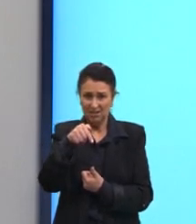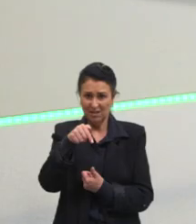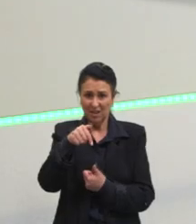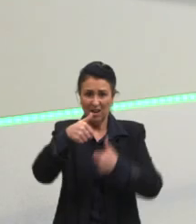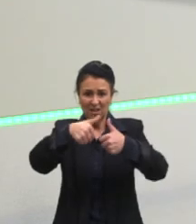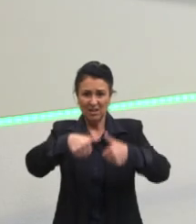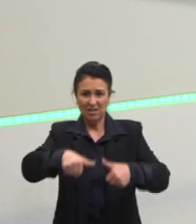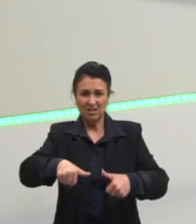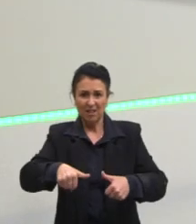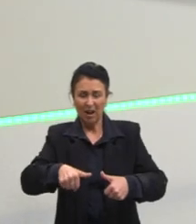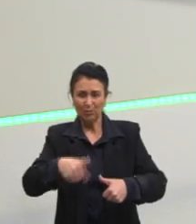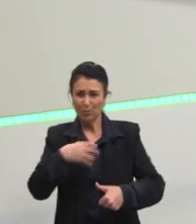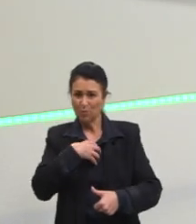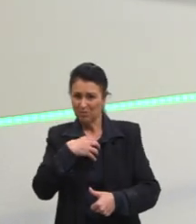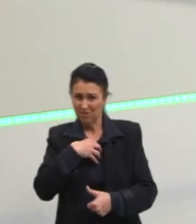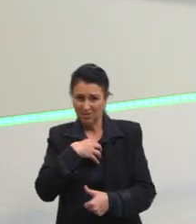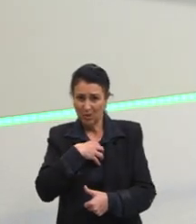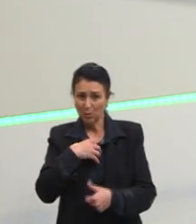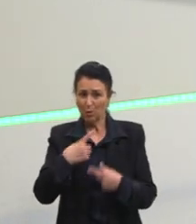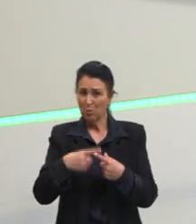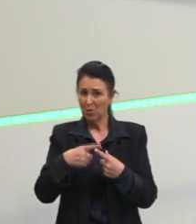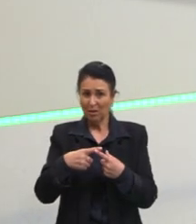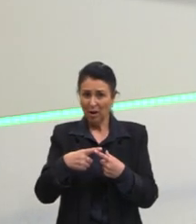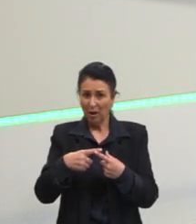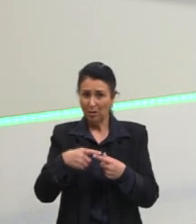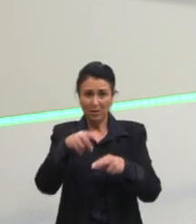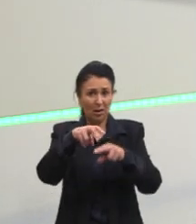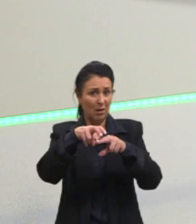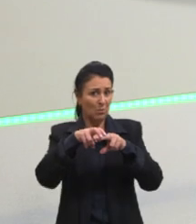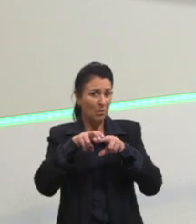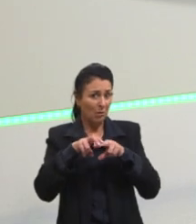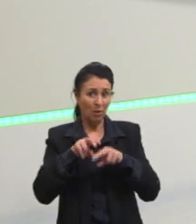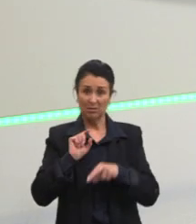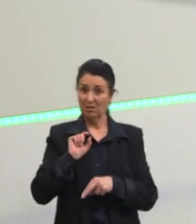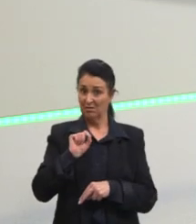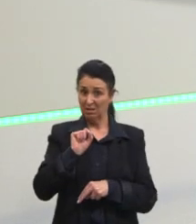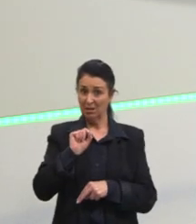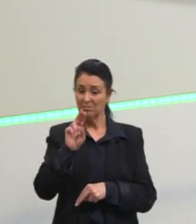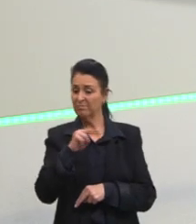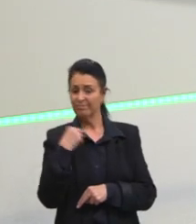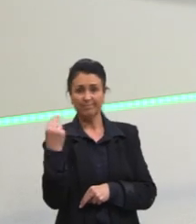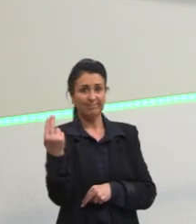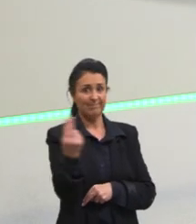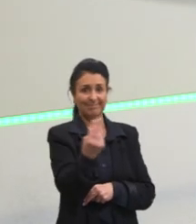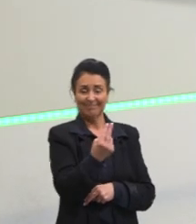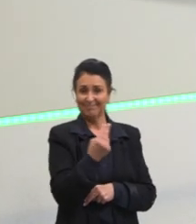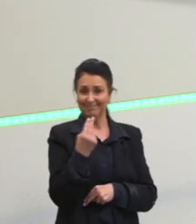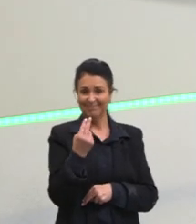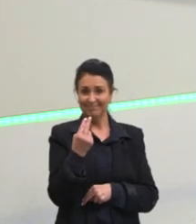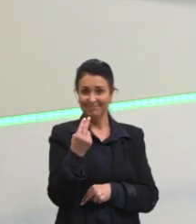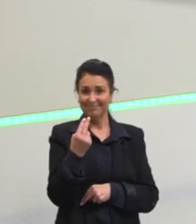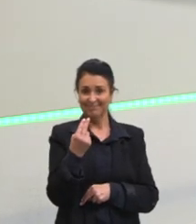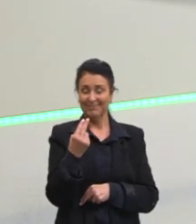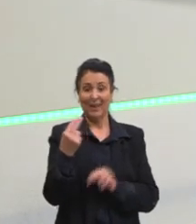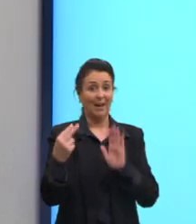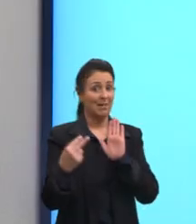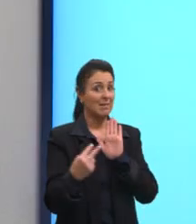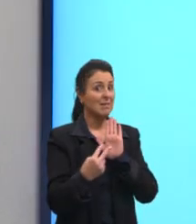entendemos aqui. Quem seria esse nós outros? Nós. Gente, chamando atenção,